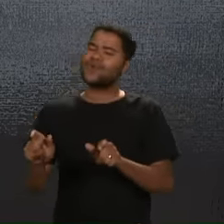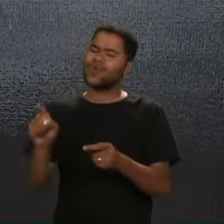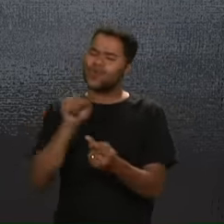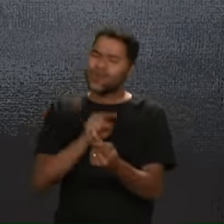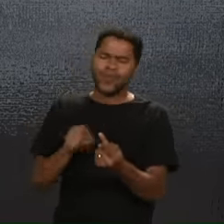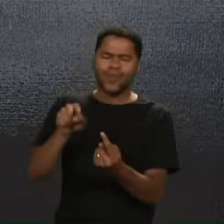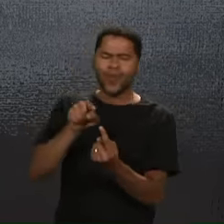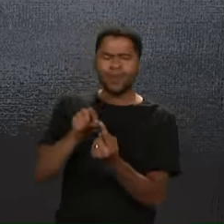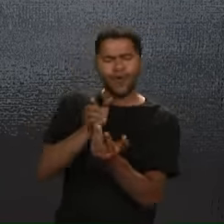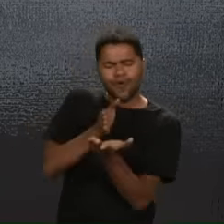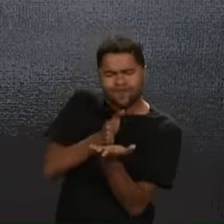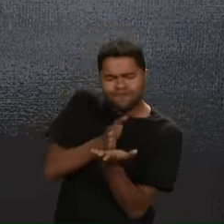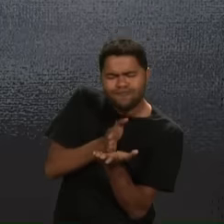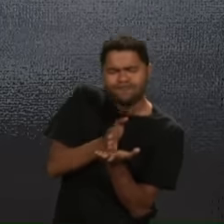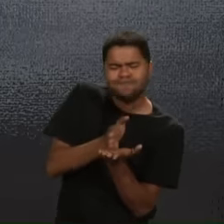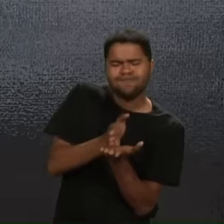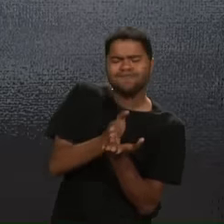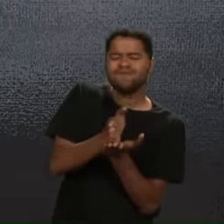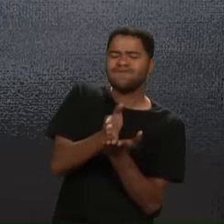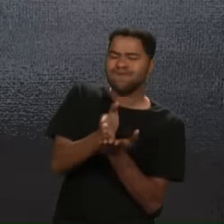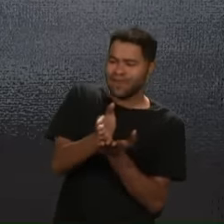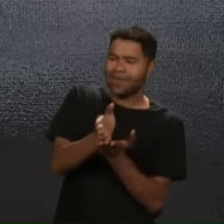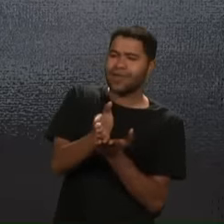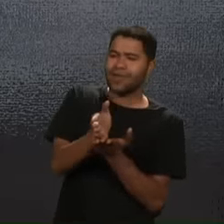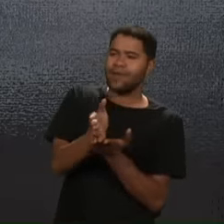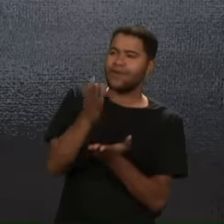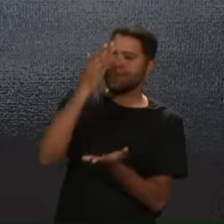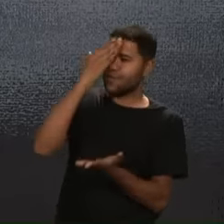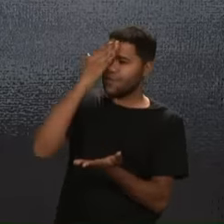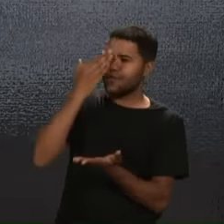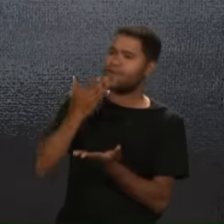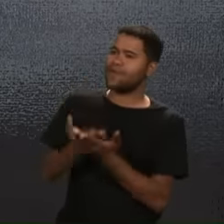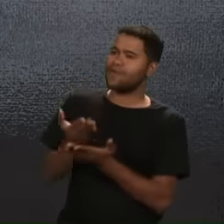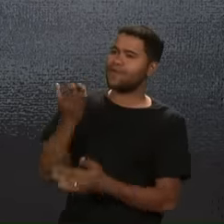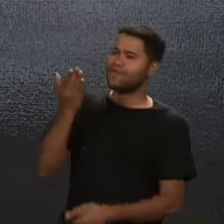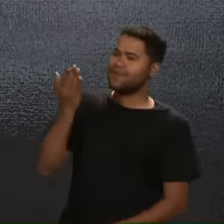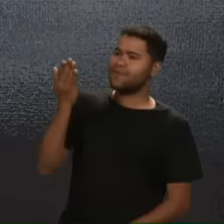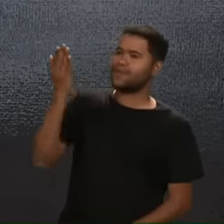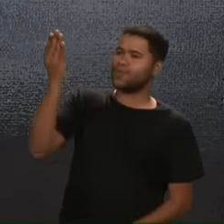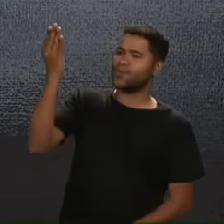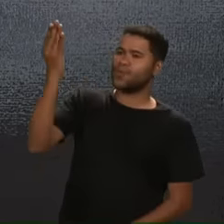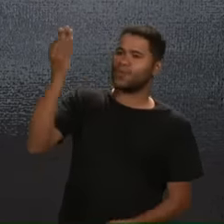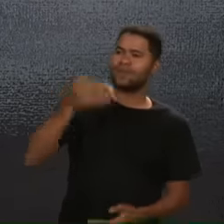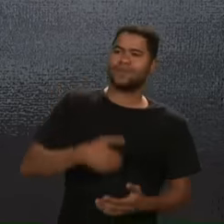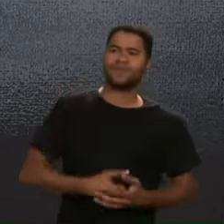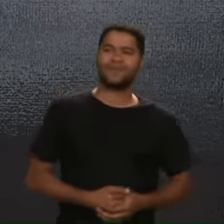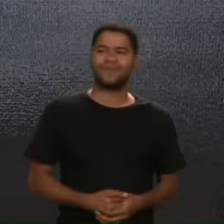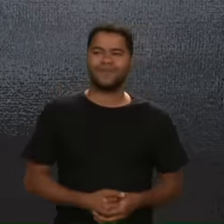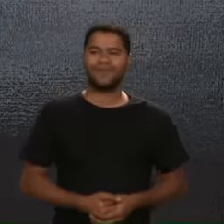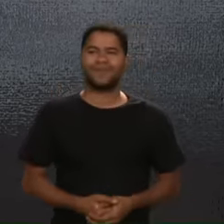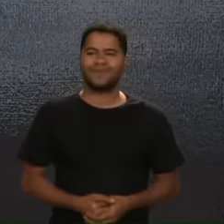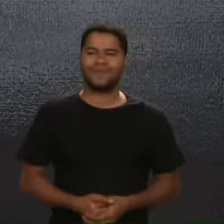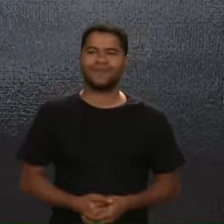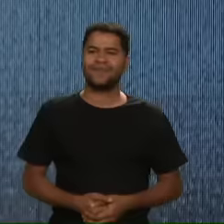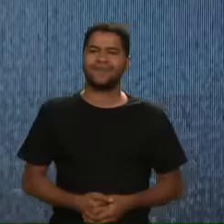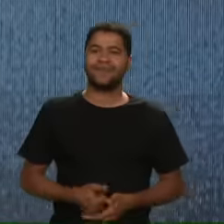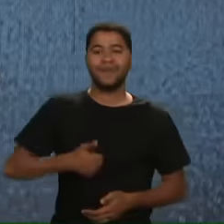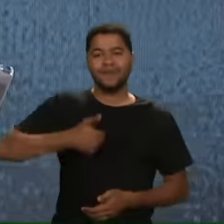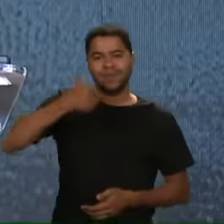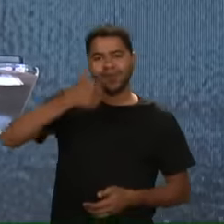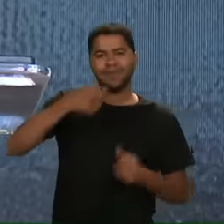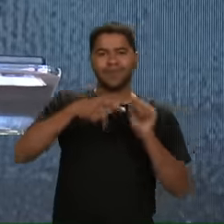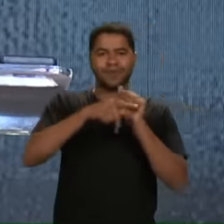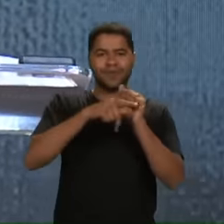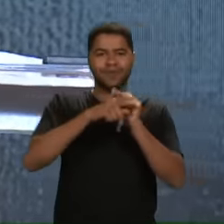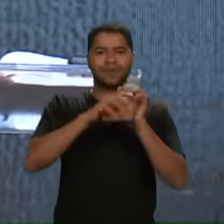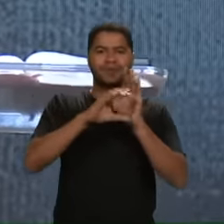Propósito É firme Porque Ele Confia Em ti 1 Pedro